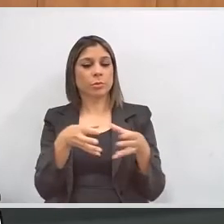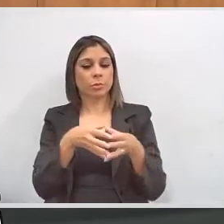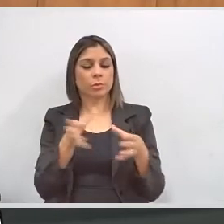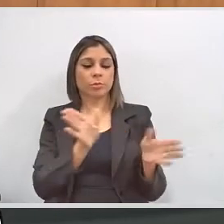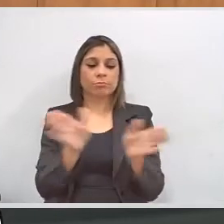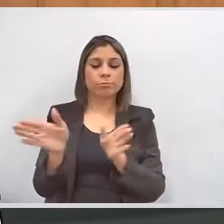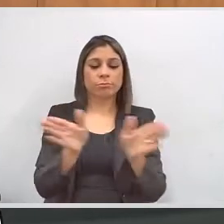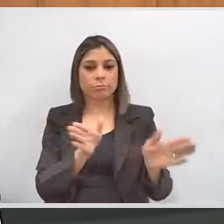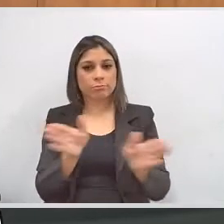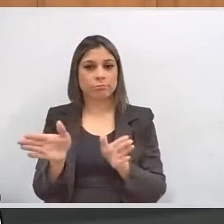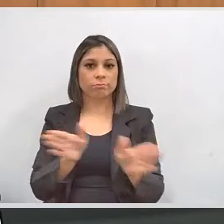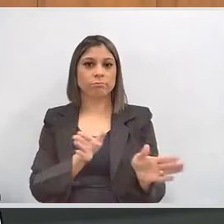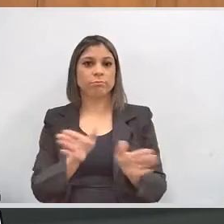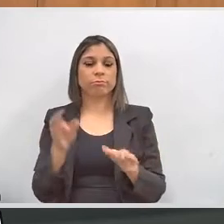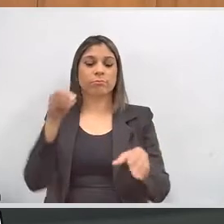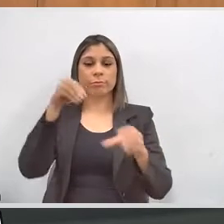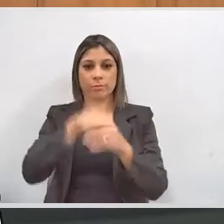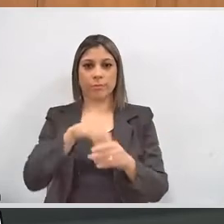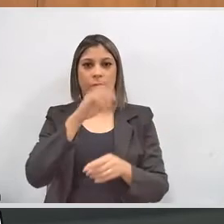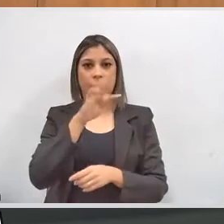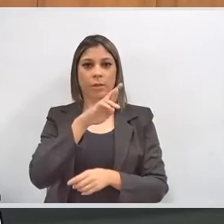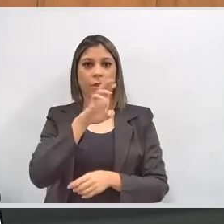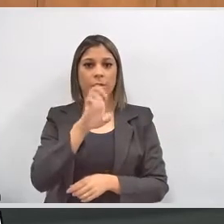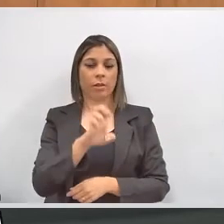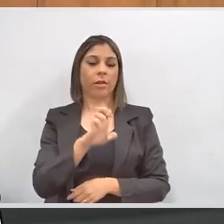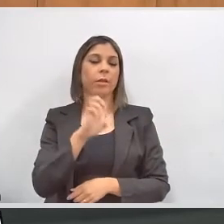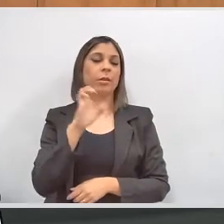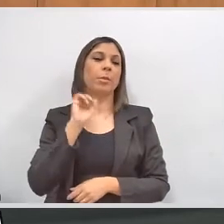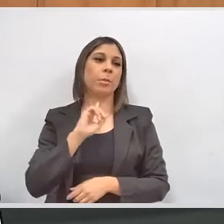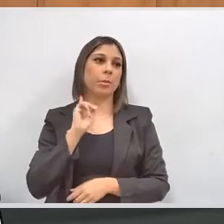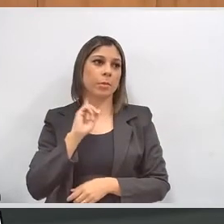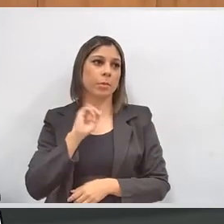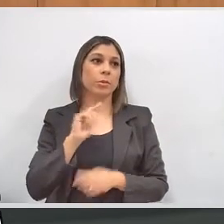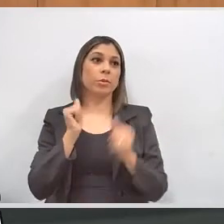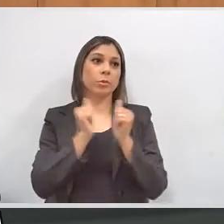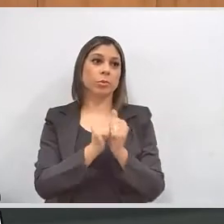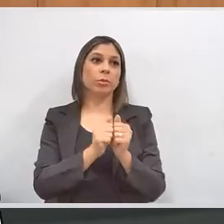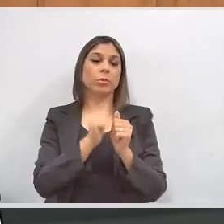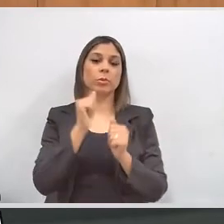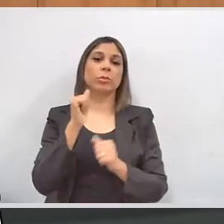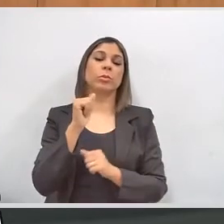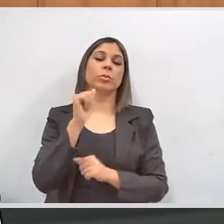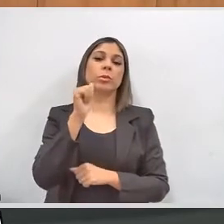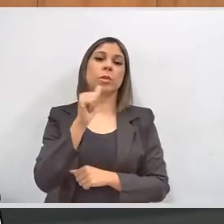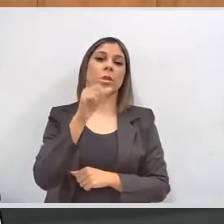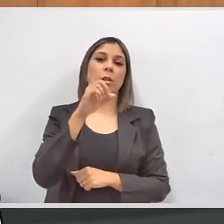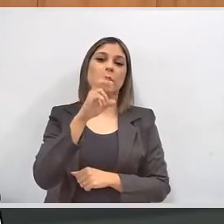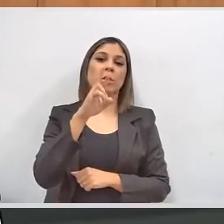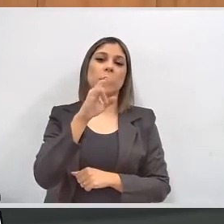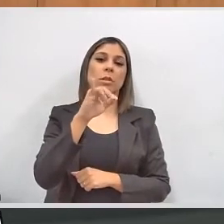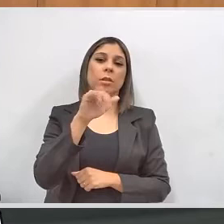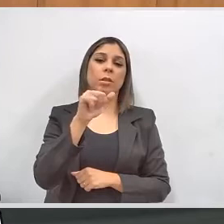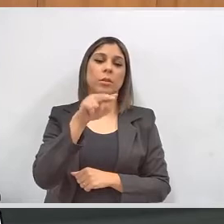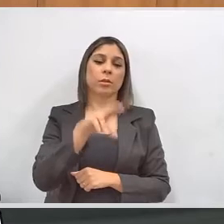presidente da Comissão de Acessibilidade Interna do TRE Mineiro, que, junto com o doutor Adriano